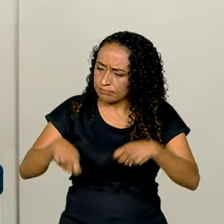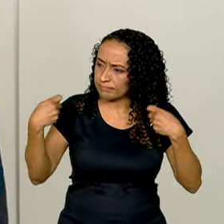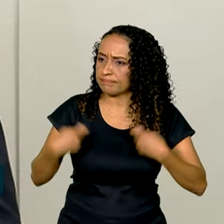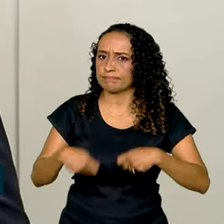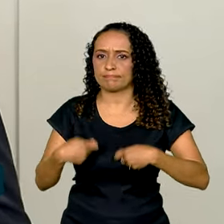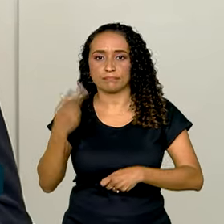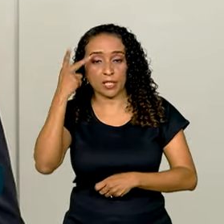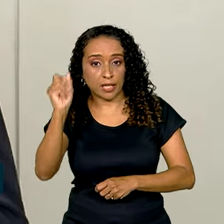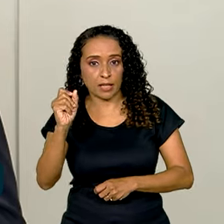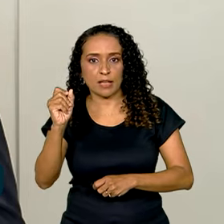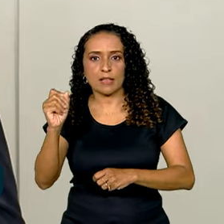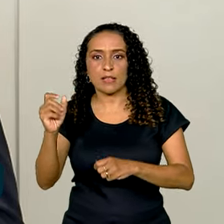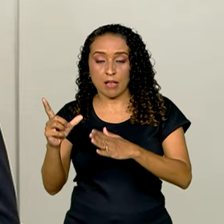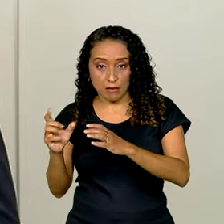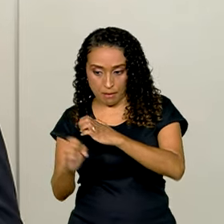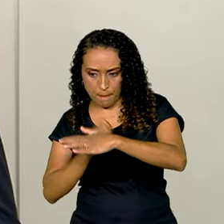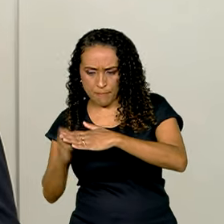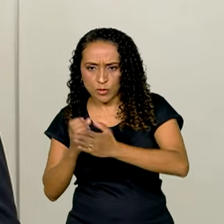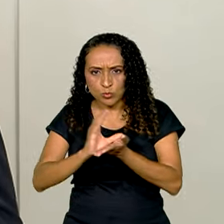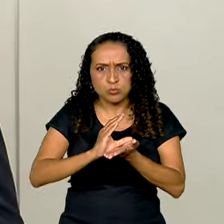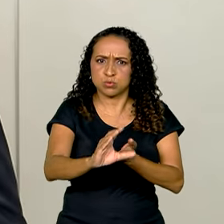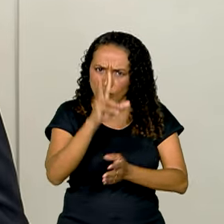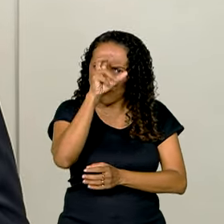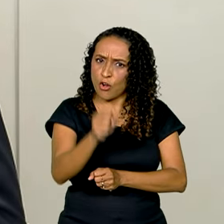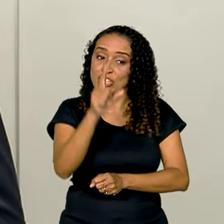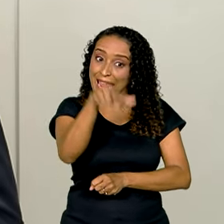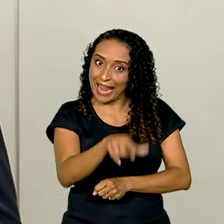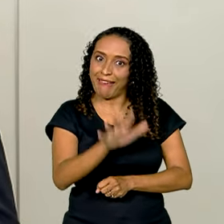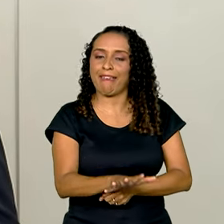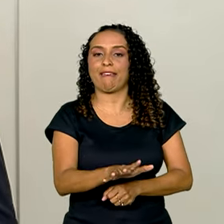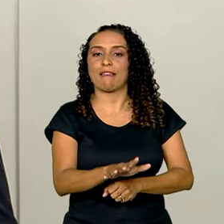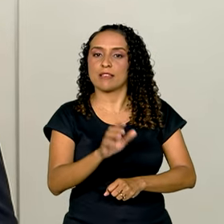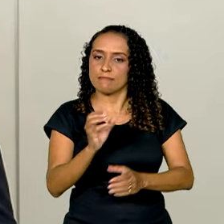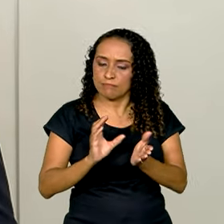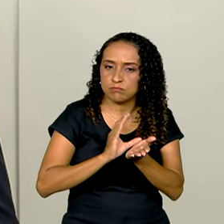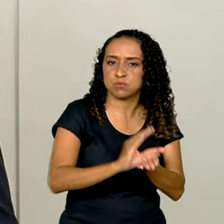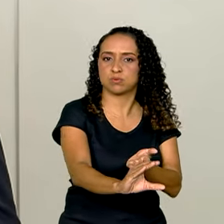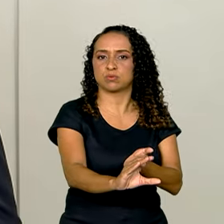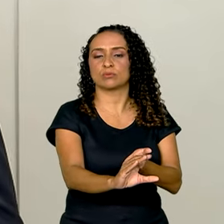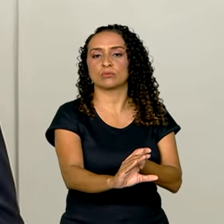para que o empresário invista fortemente, porque esse o investimento, esse investimento é que realmente